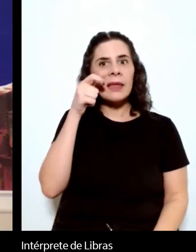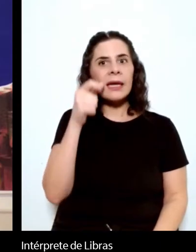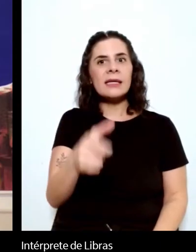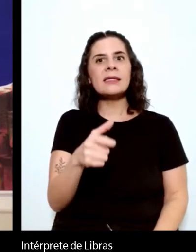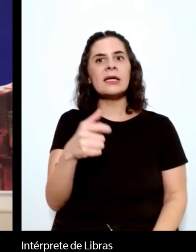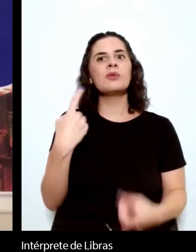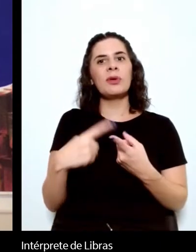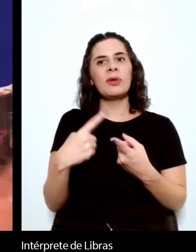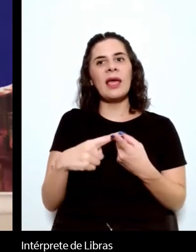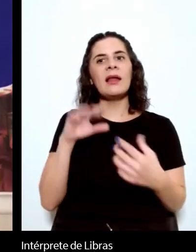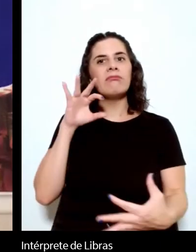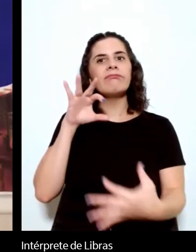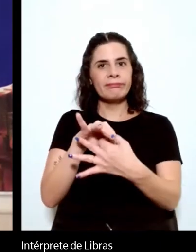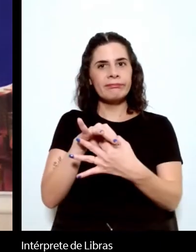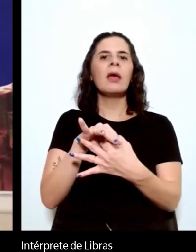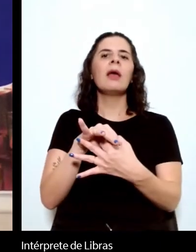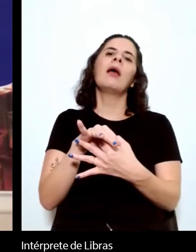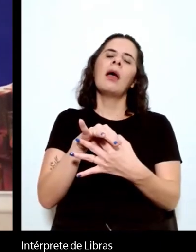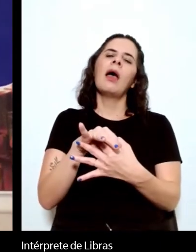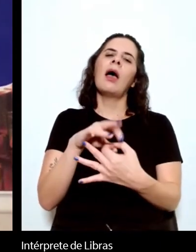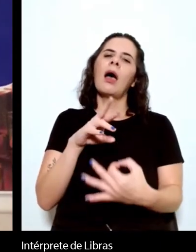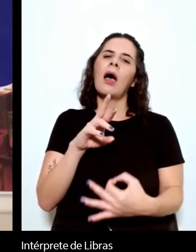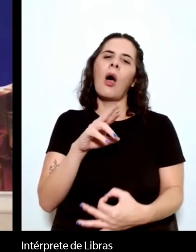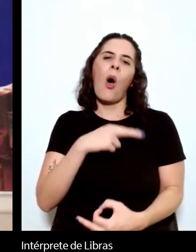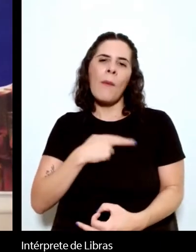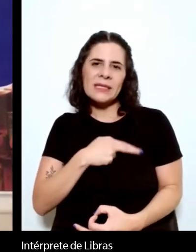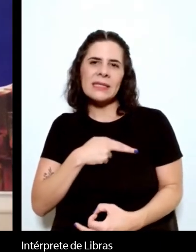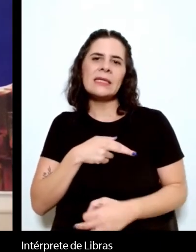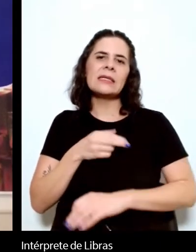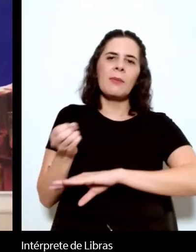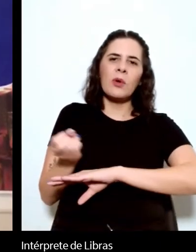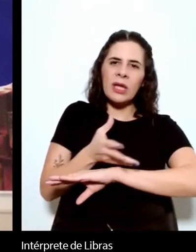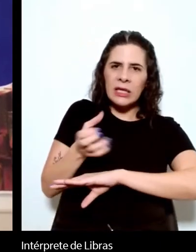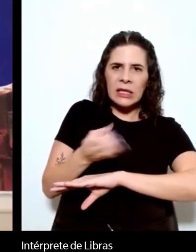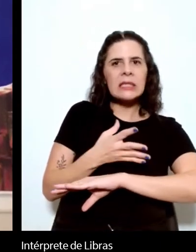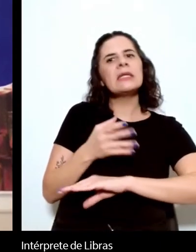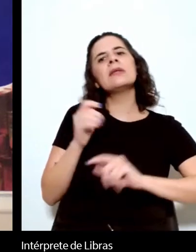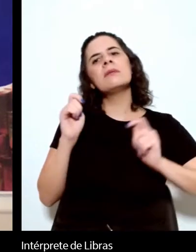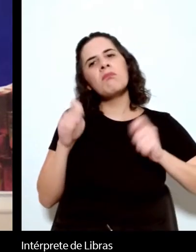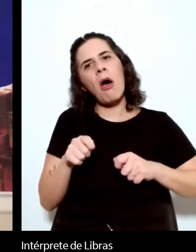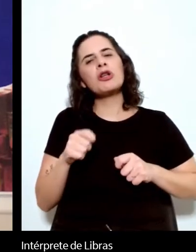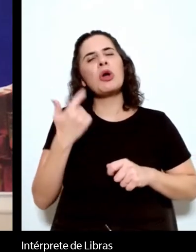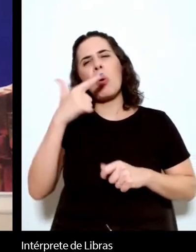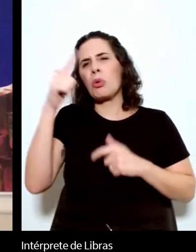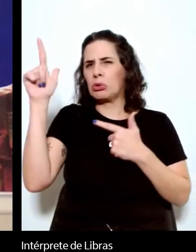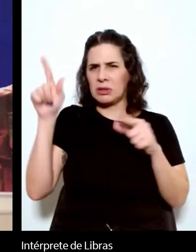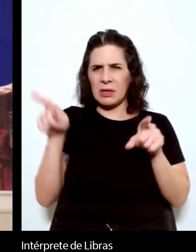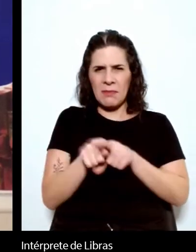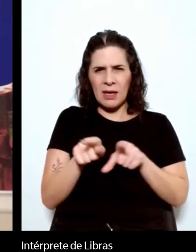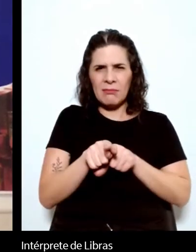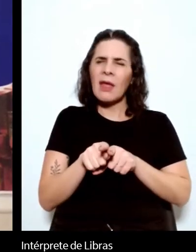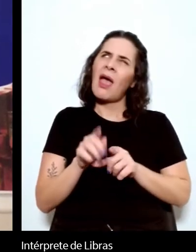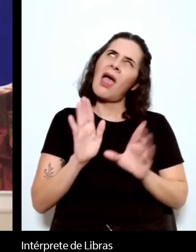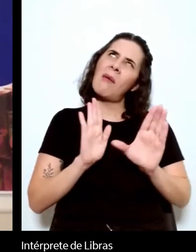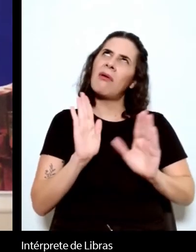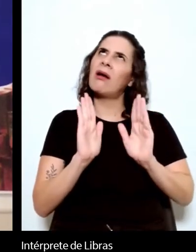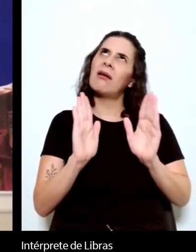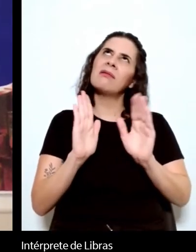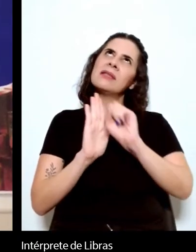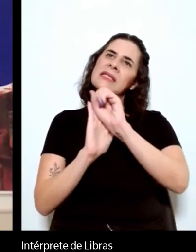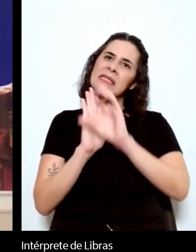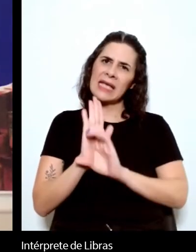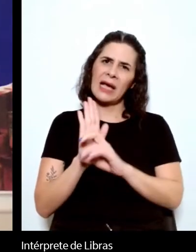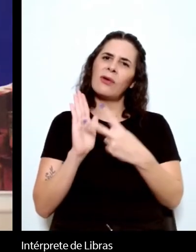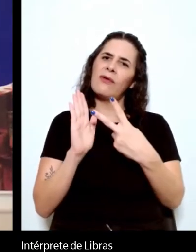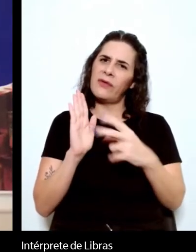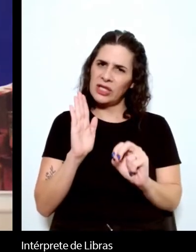romancistas modernistas, sejam espanhicanos ou outros, meados, mais ou menos, do século XX, muito